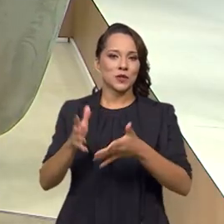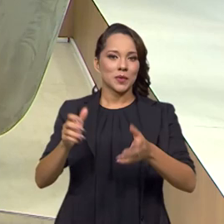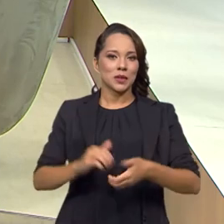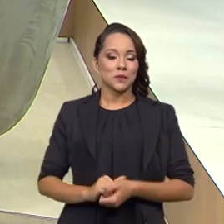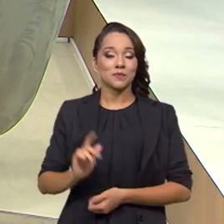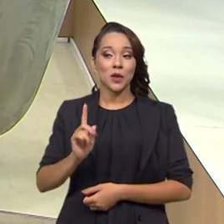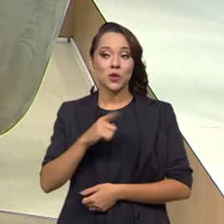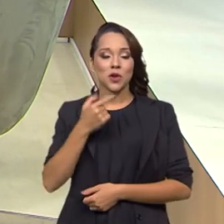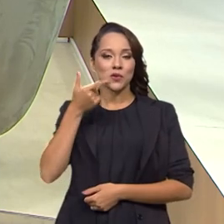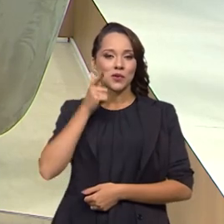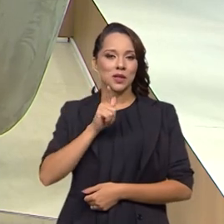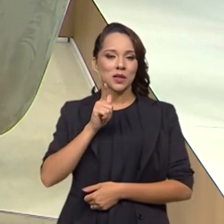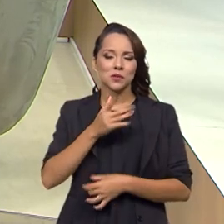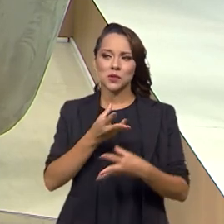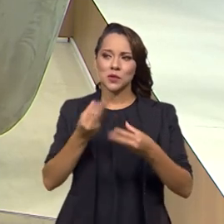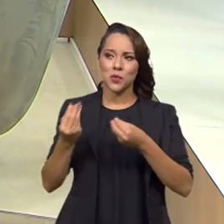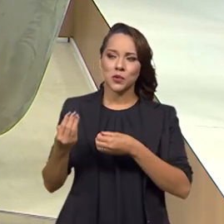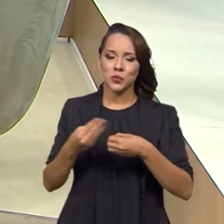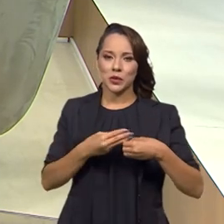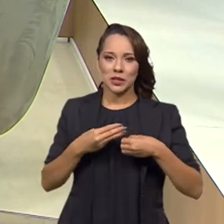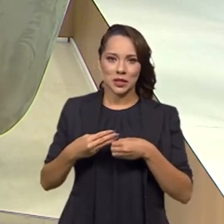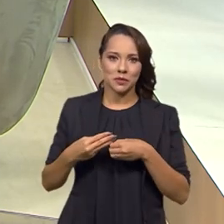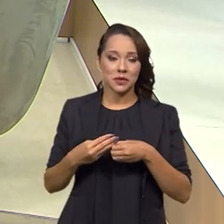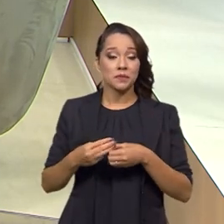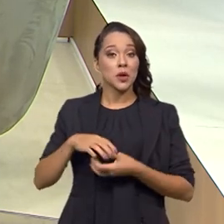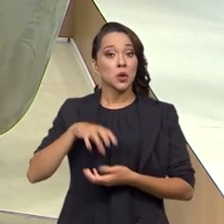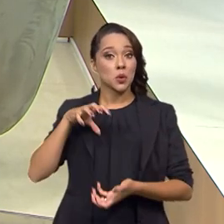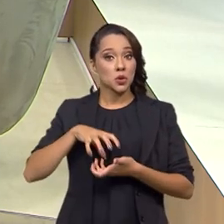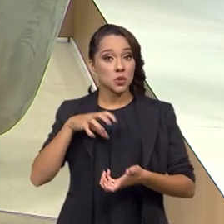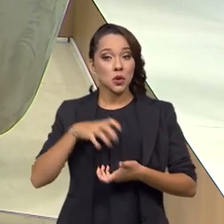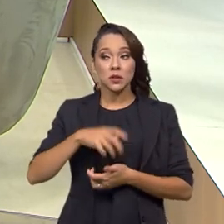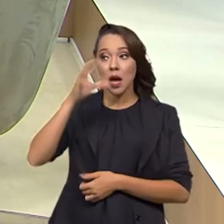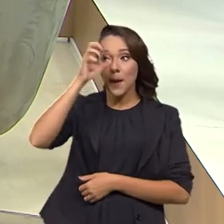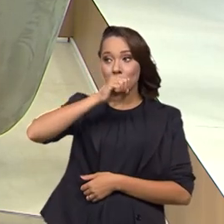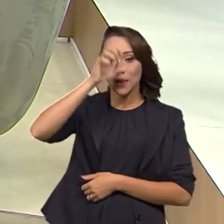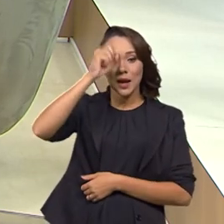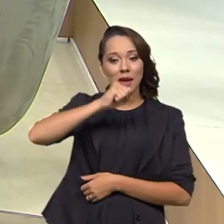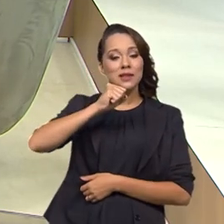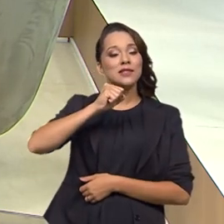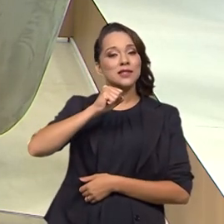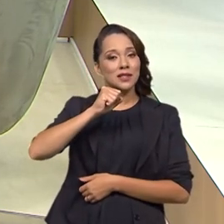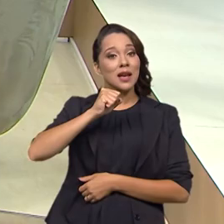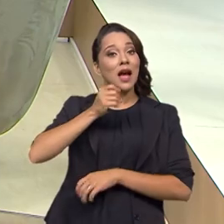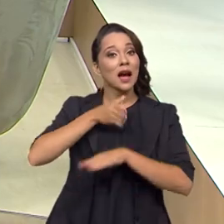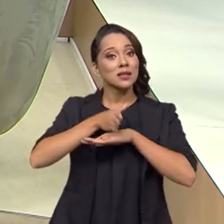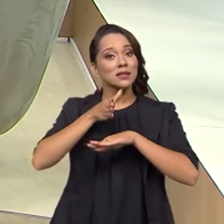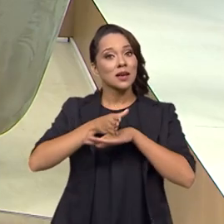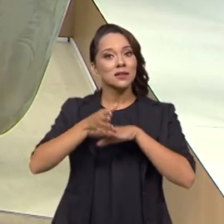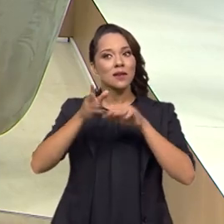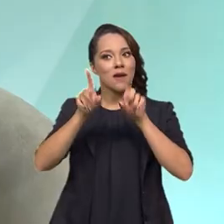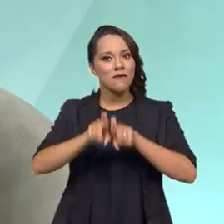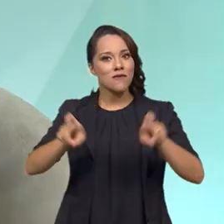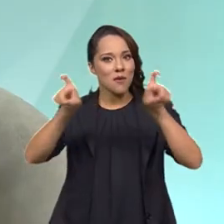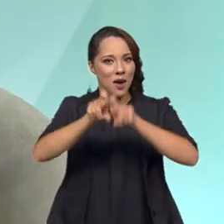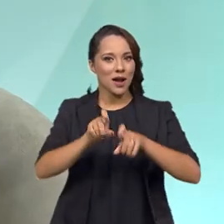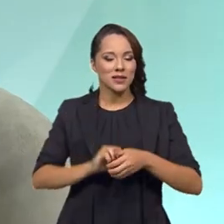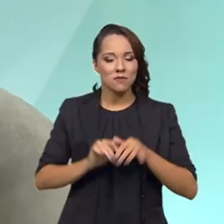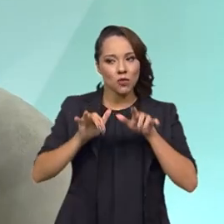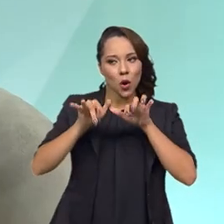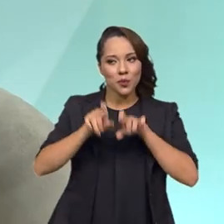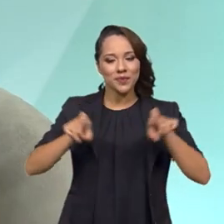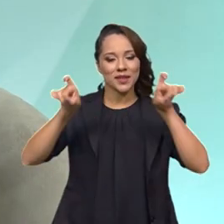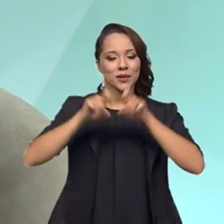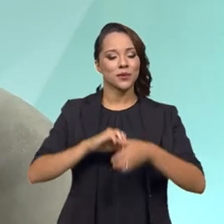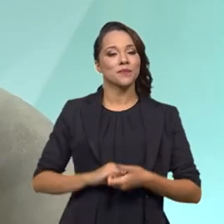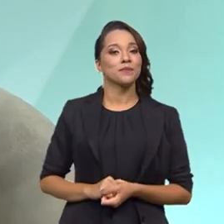Nós conseguimos, em muitos municípios, que os idosos aprendessem o acesso à informática. Então,